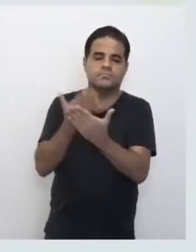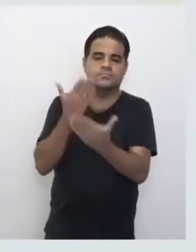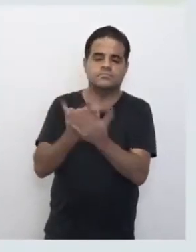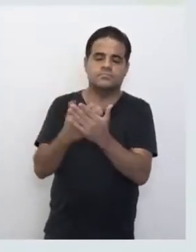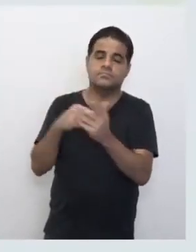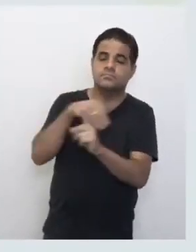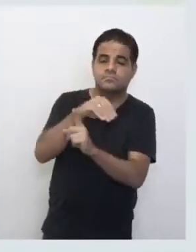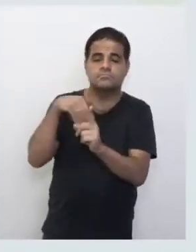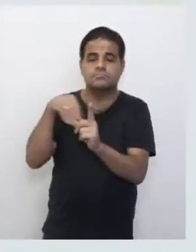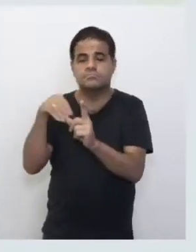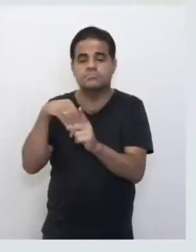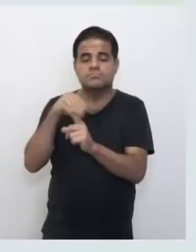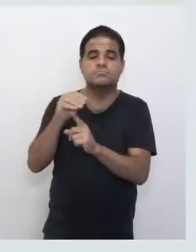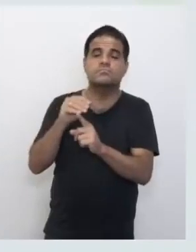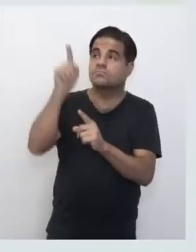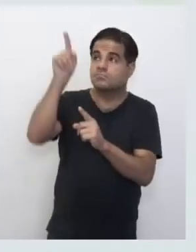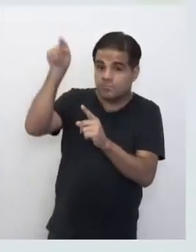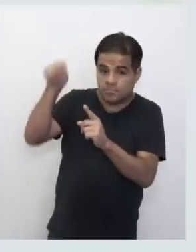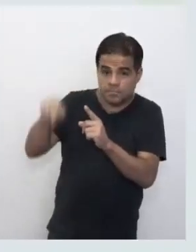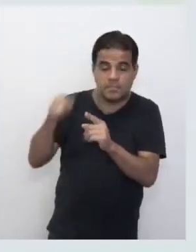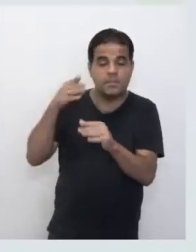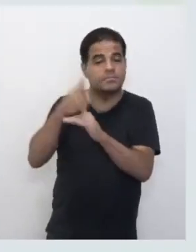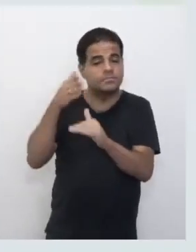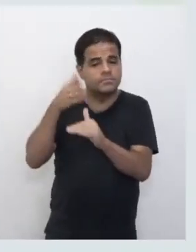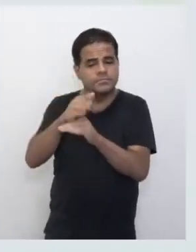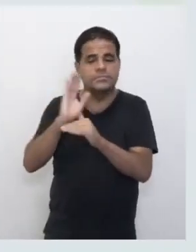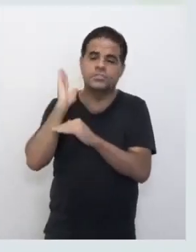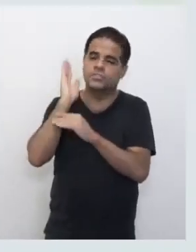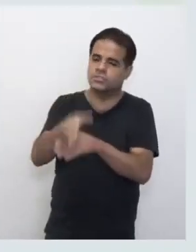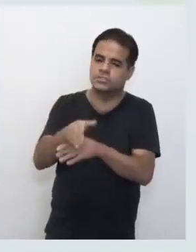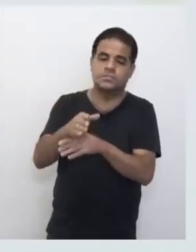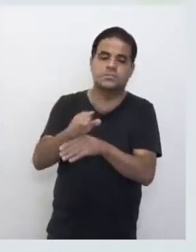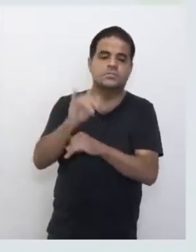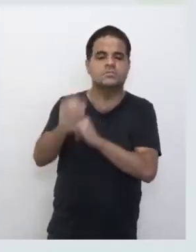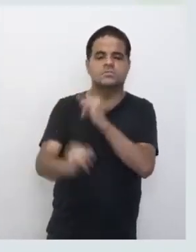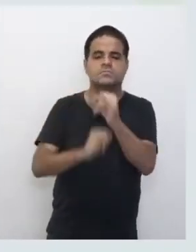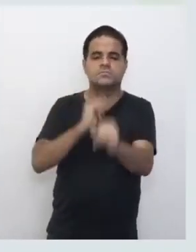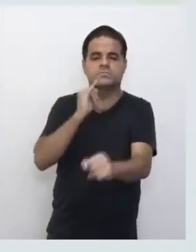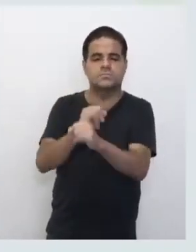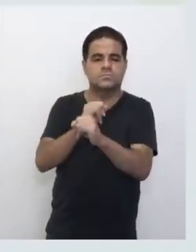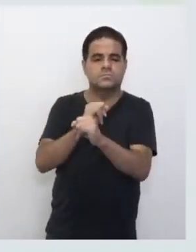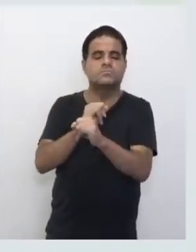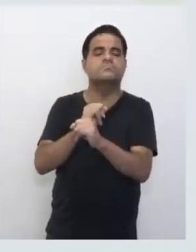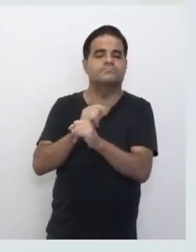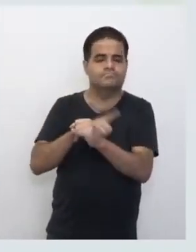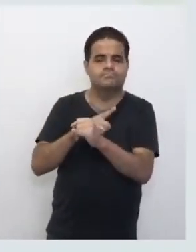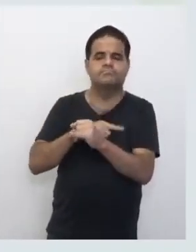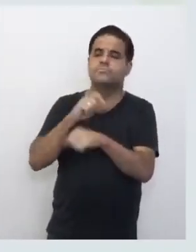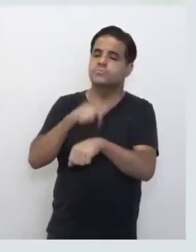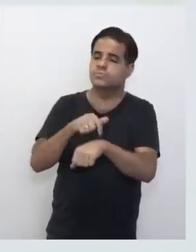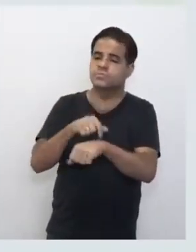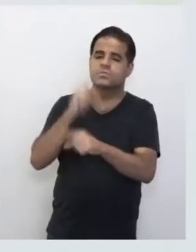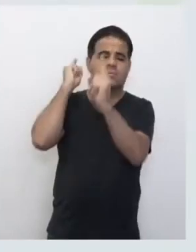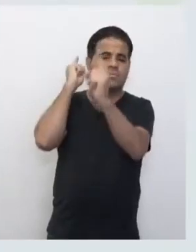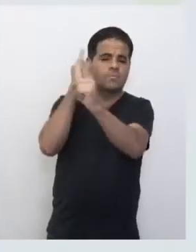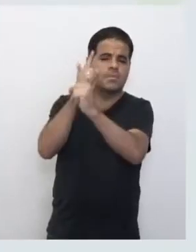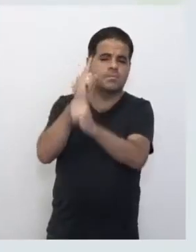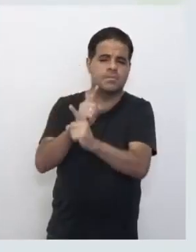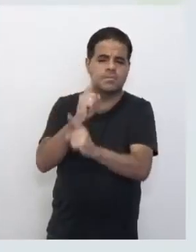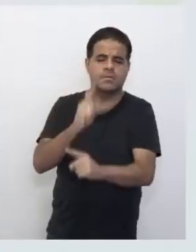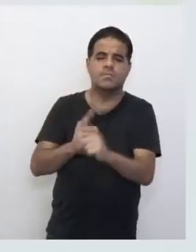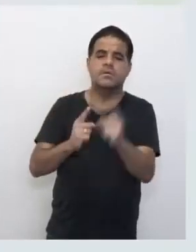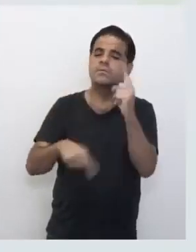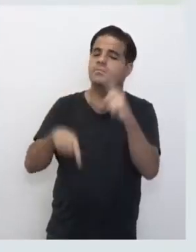transmitidas. Aqui vocês têm acesso direto ao site do centro de mídia, onde vocês vão encontrar os horários e materiais de apoio.